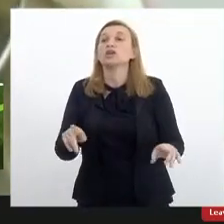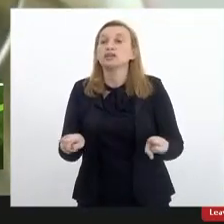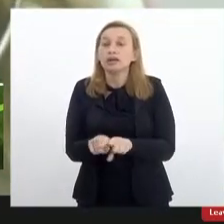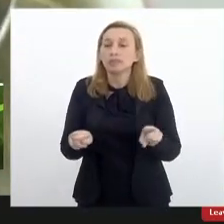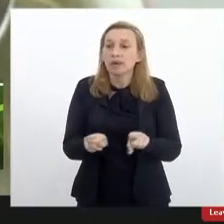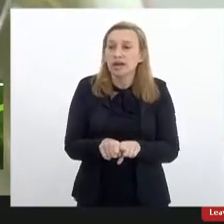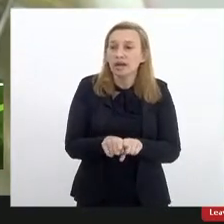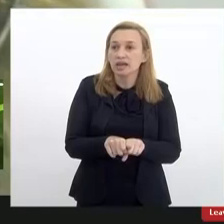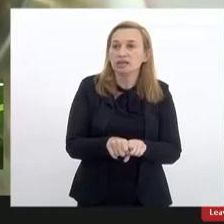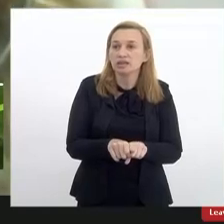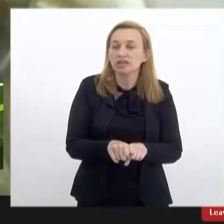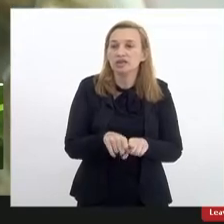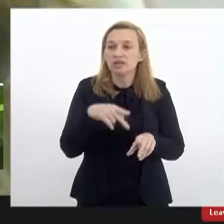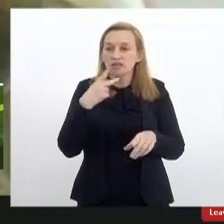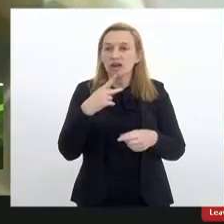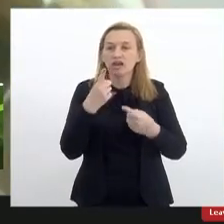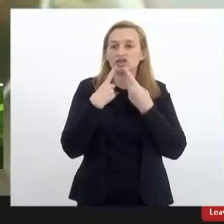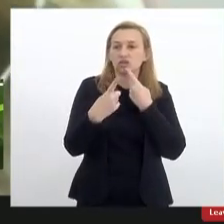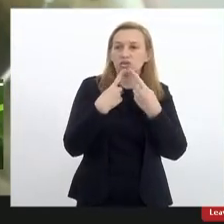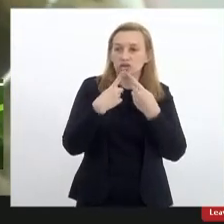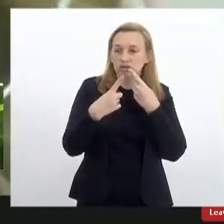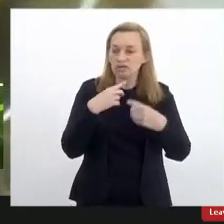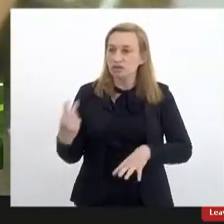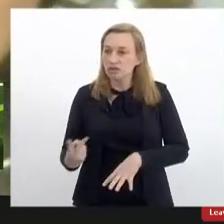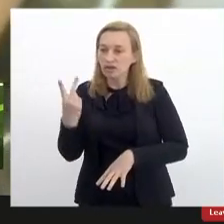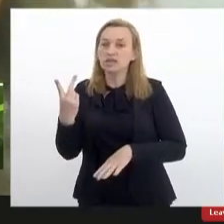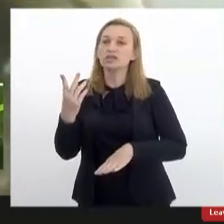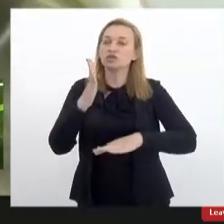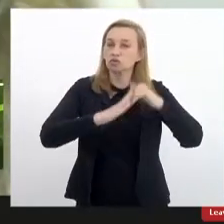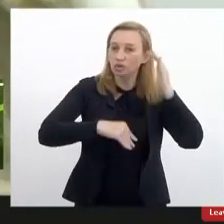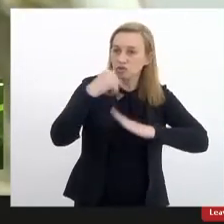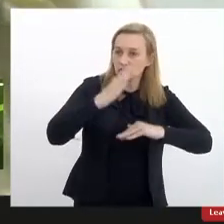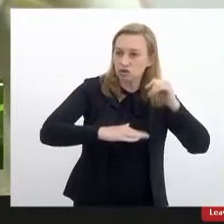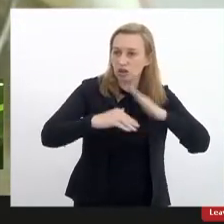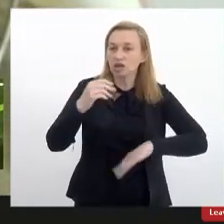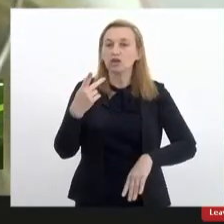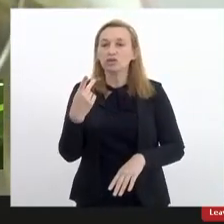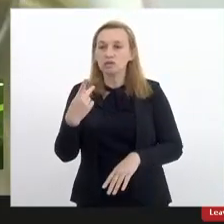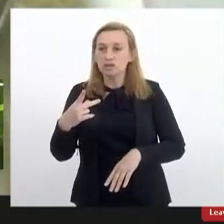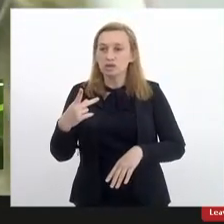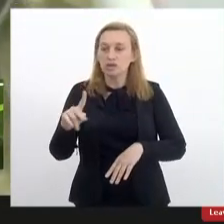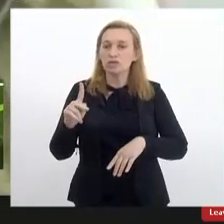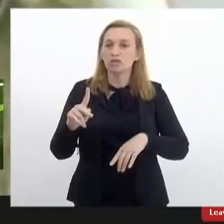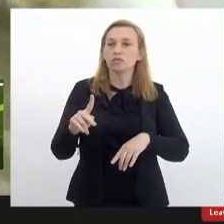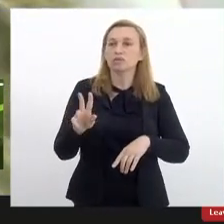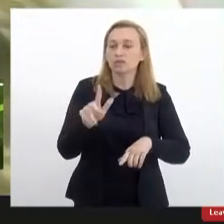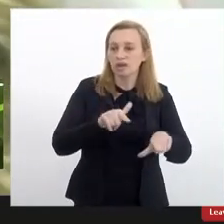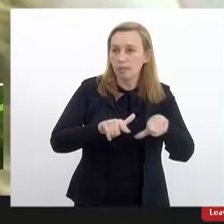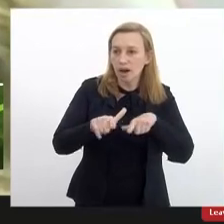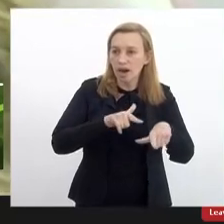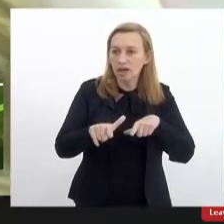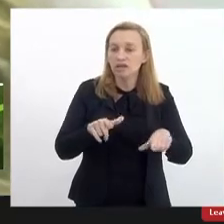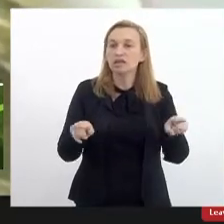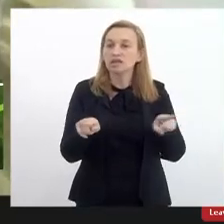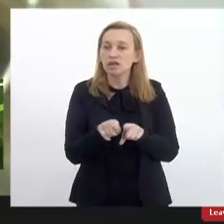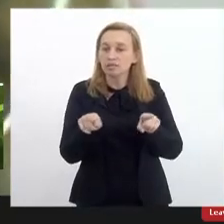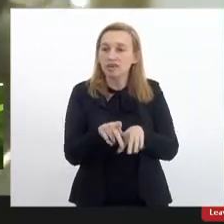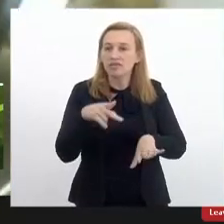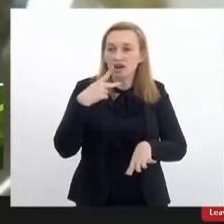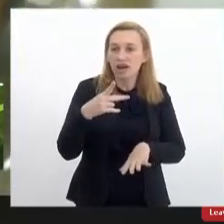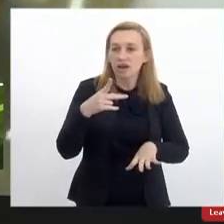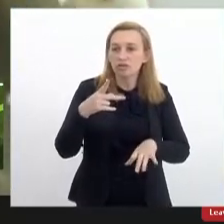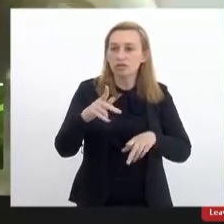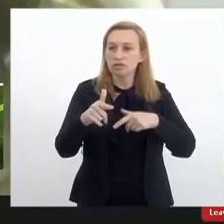também intensificar o debate a respeito da valorização desse profissional das suas condições de trabalho e também afirmar o seu papel